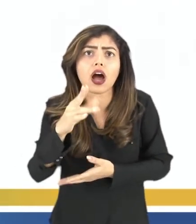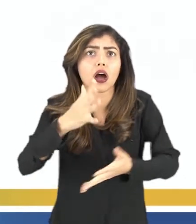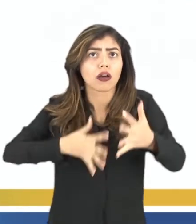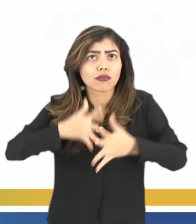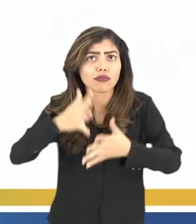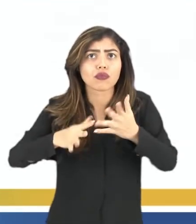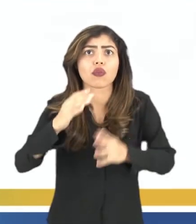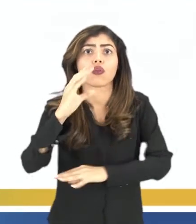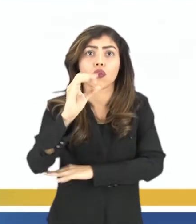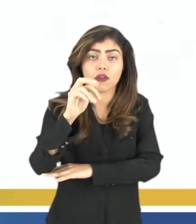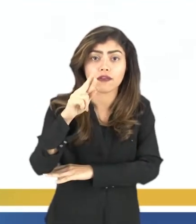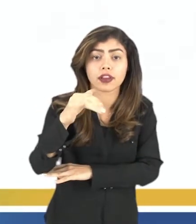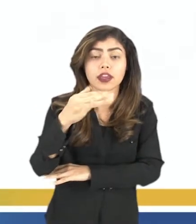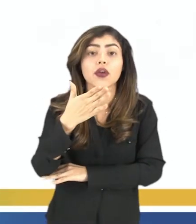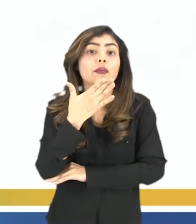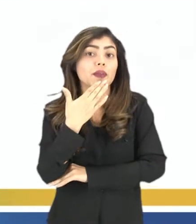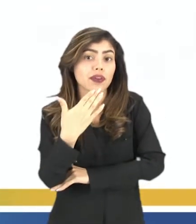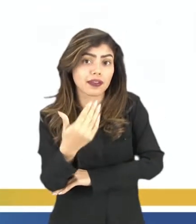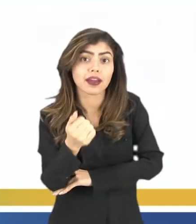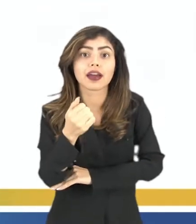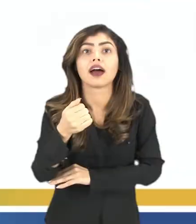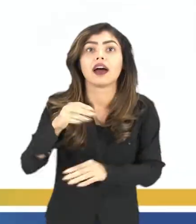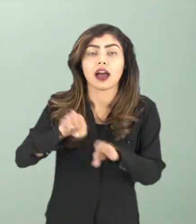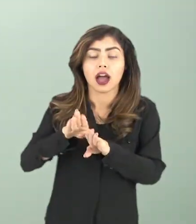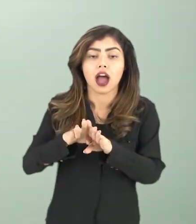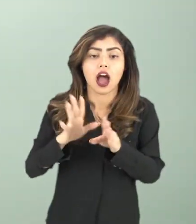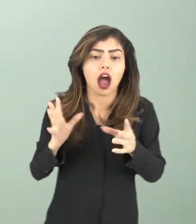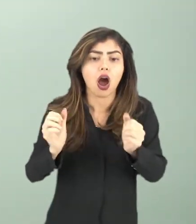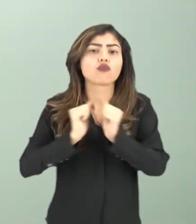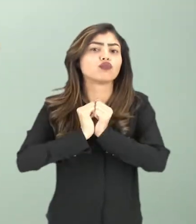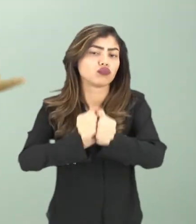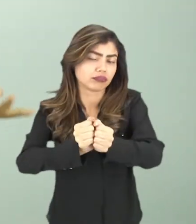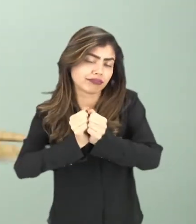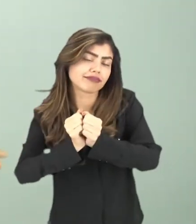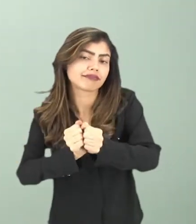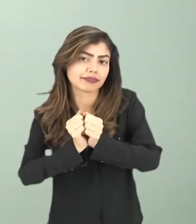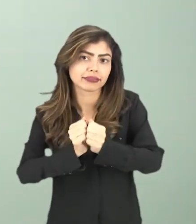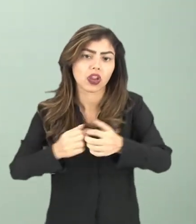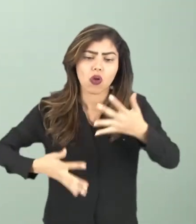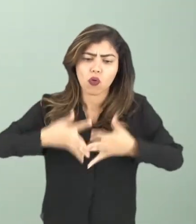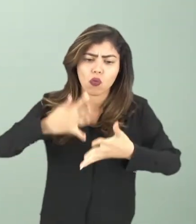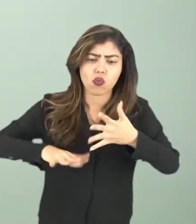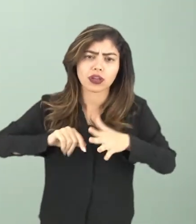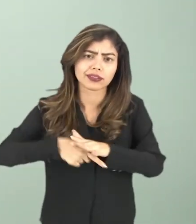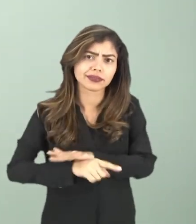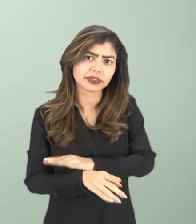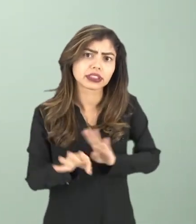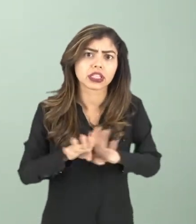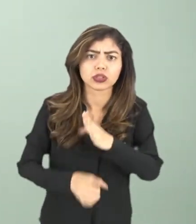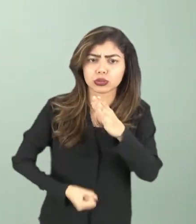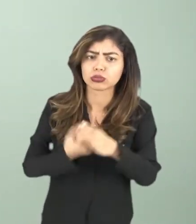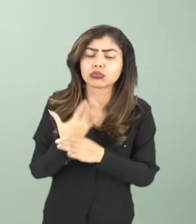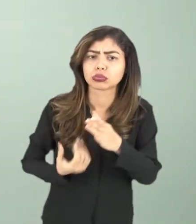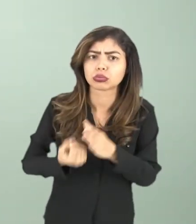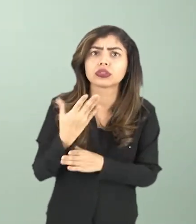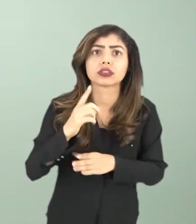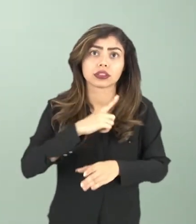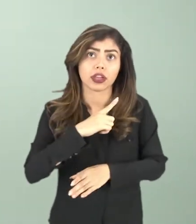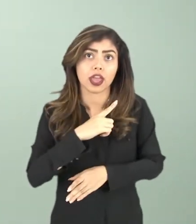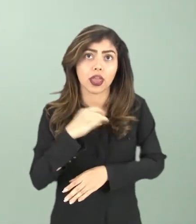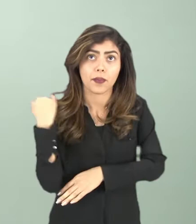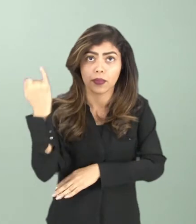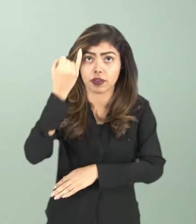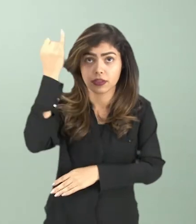O intuito de preservar a harmonia dos países, né? Esses conflitos internacionais que fossem surgindo e, principalmente,